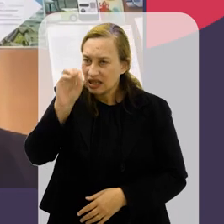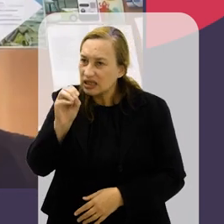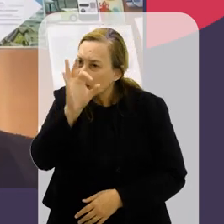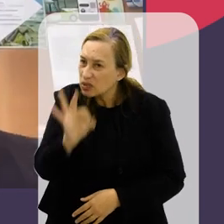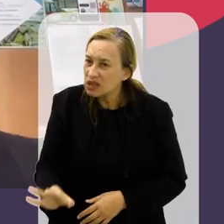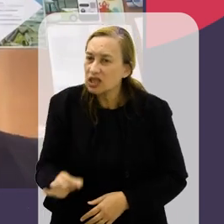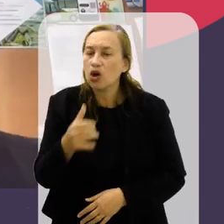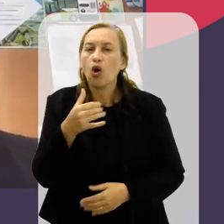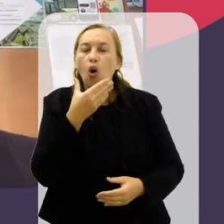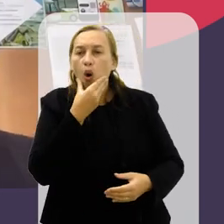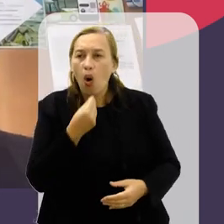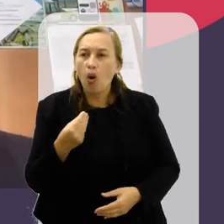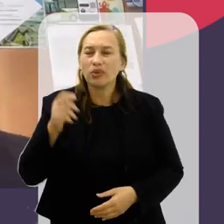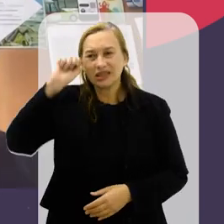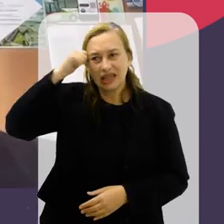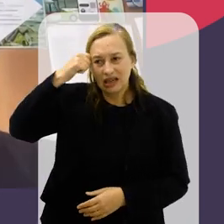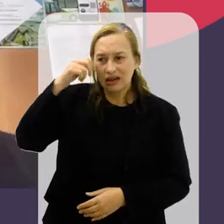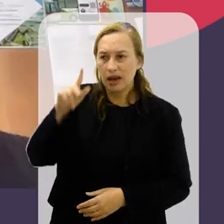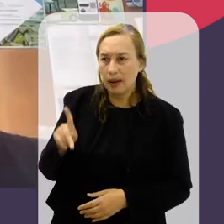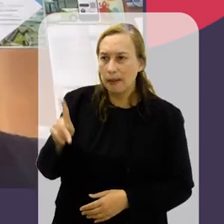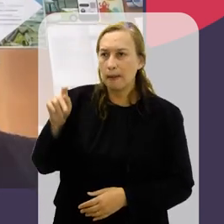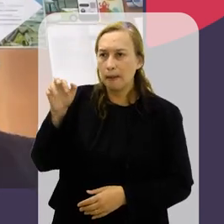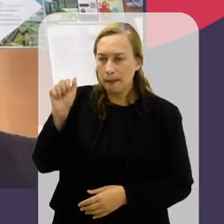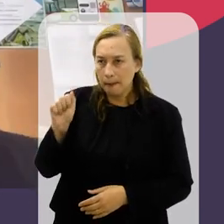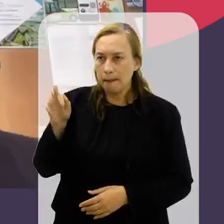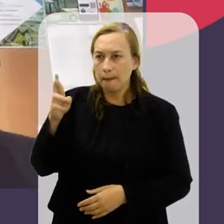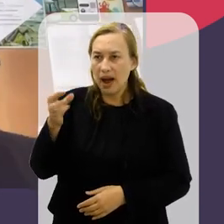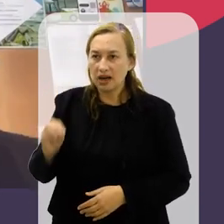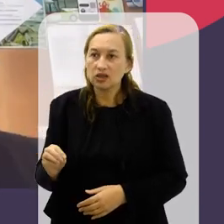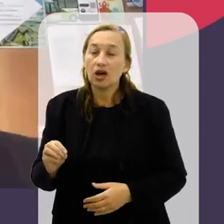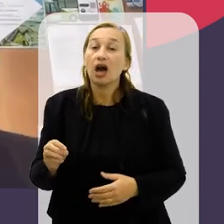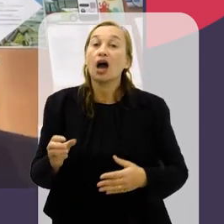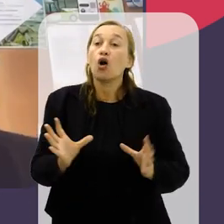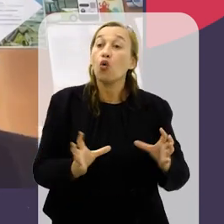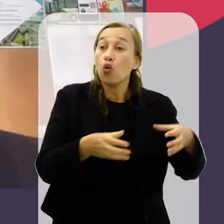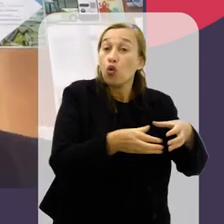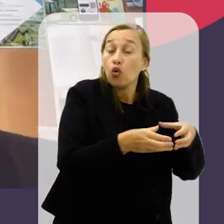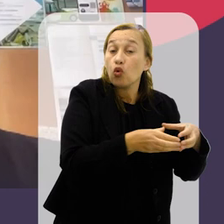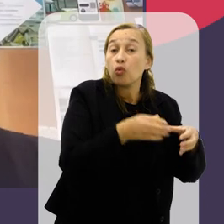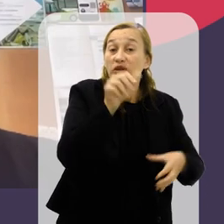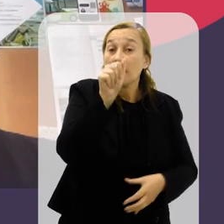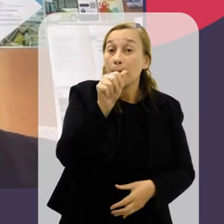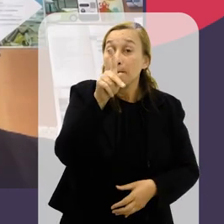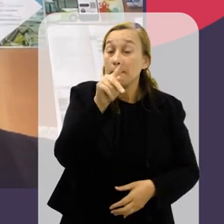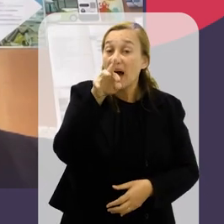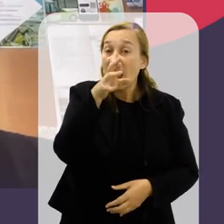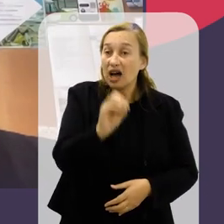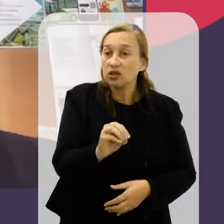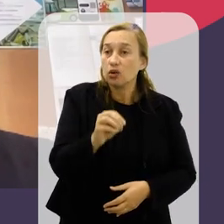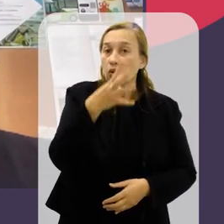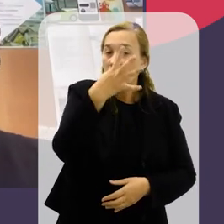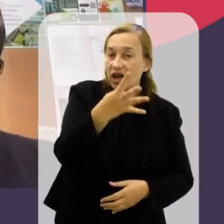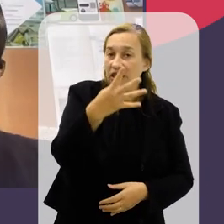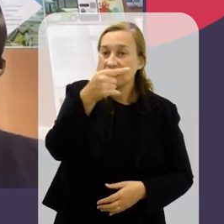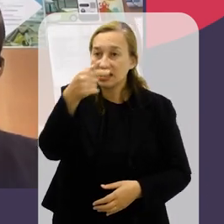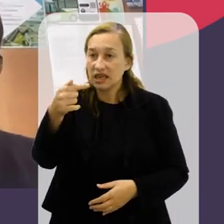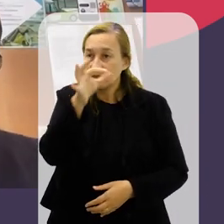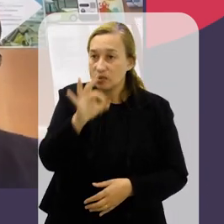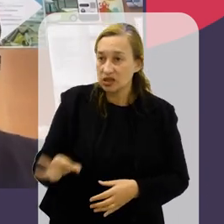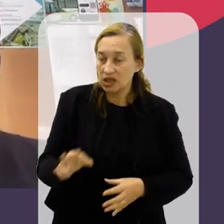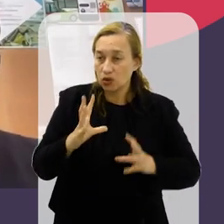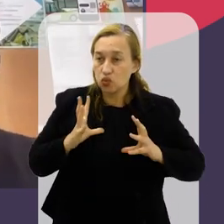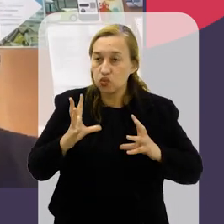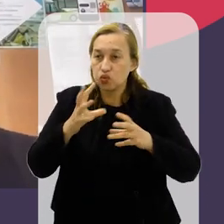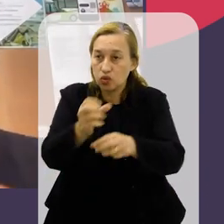% vão ser homens negros e pardos, sendo que a população negra e parda constitui 47% da população